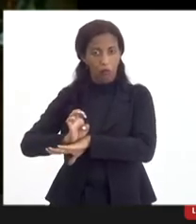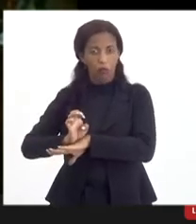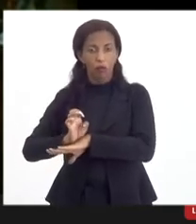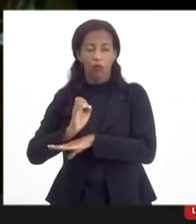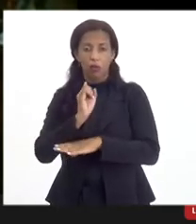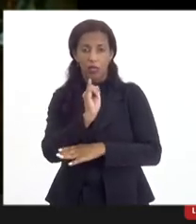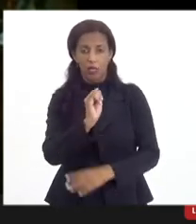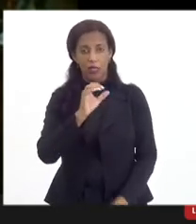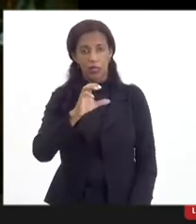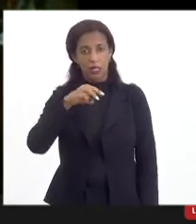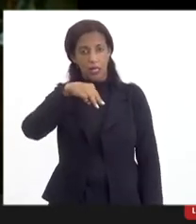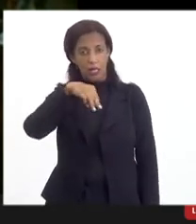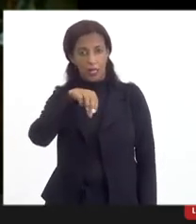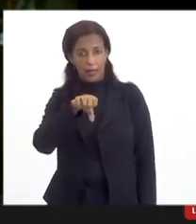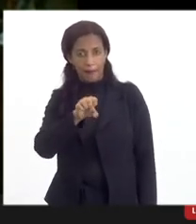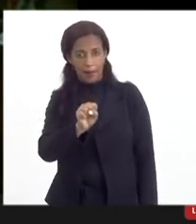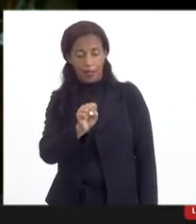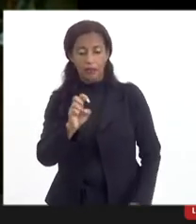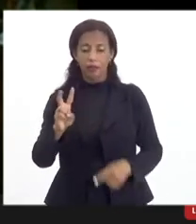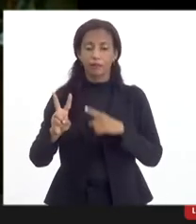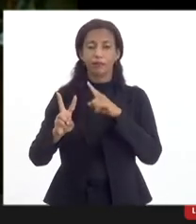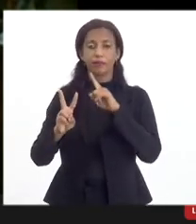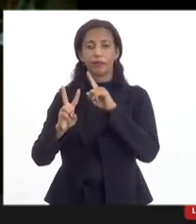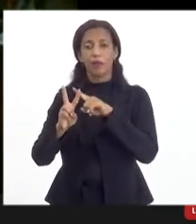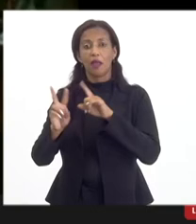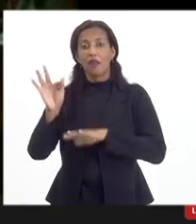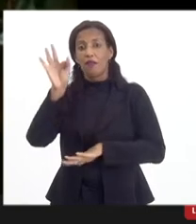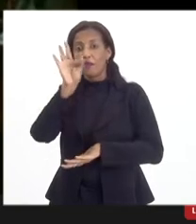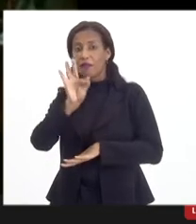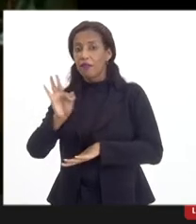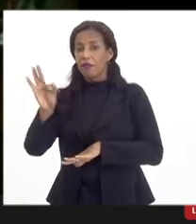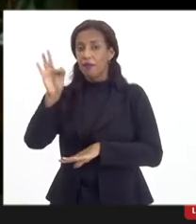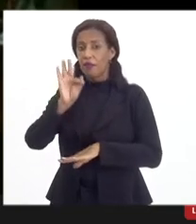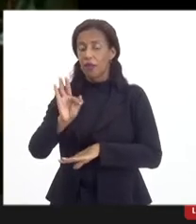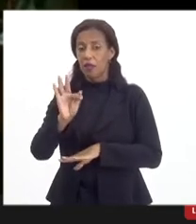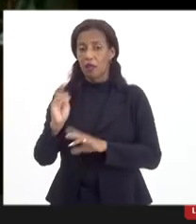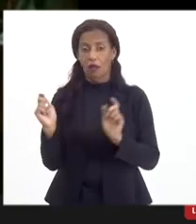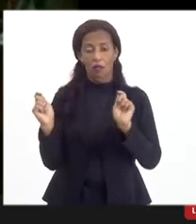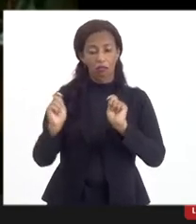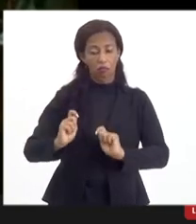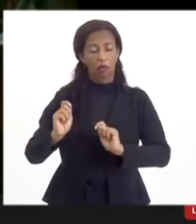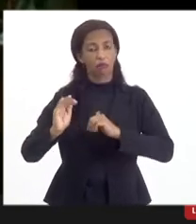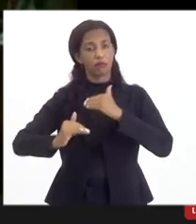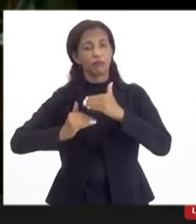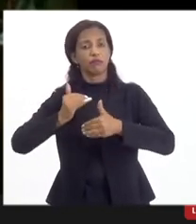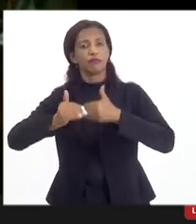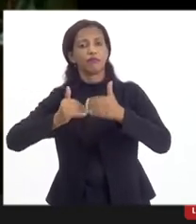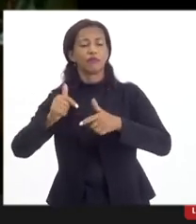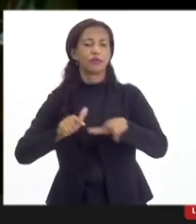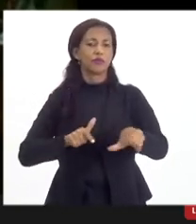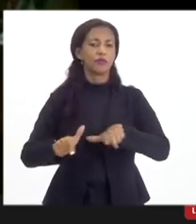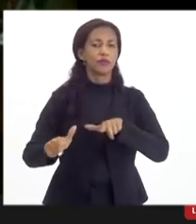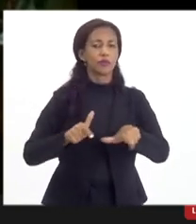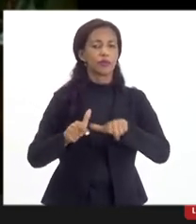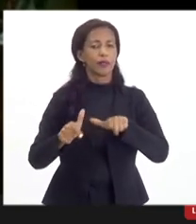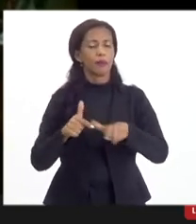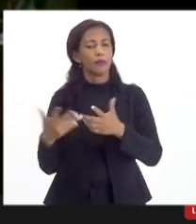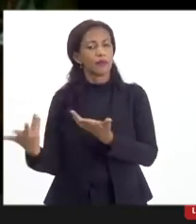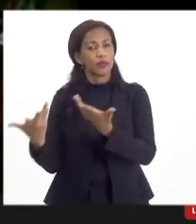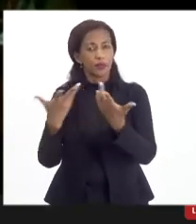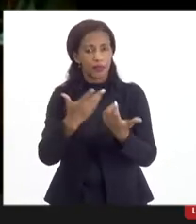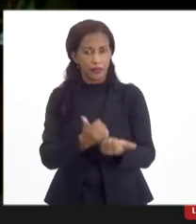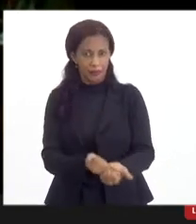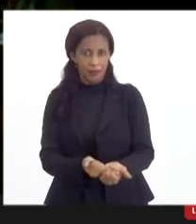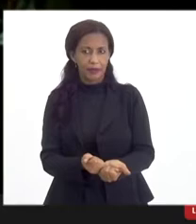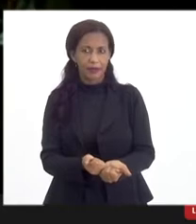o ICMS e os federais, que aí a gente poderia desenvolver aí um trabalho de convencimento às